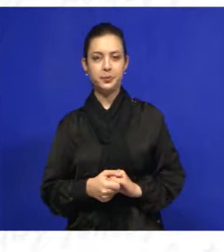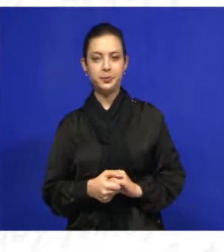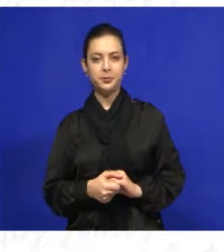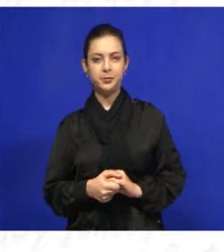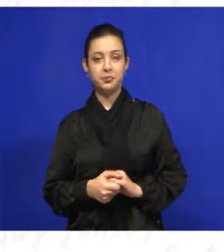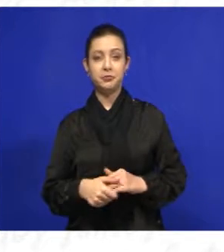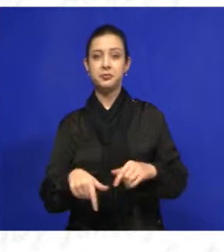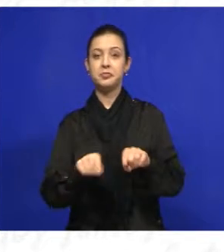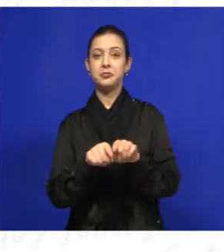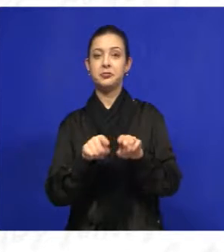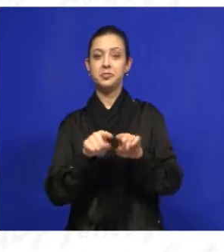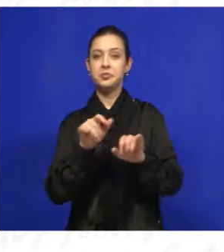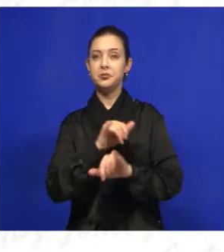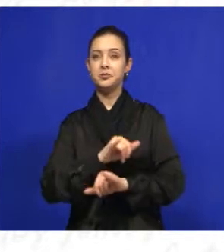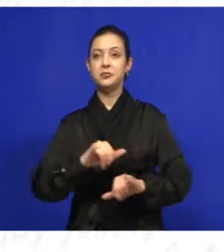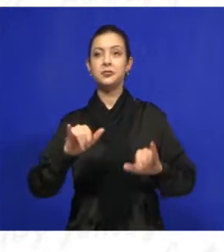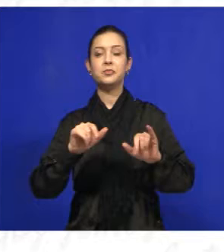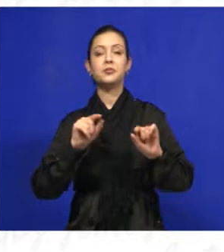Quero também falar